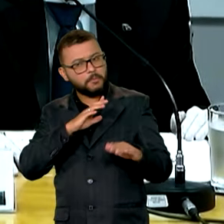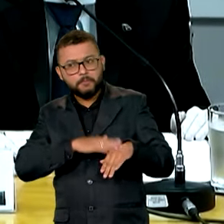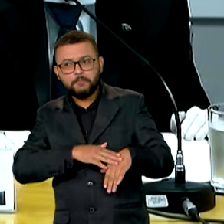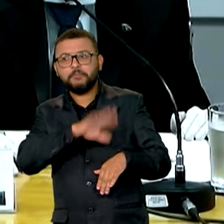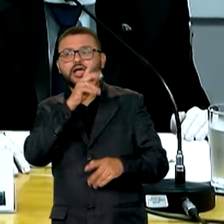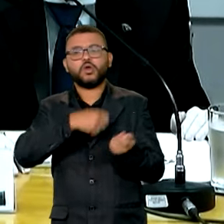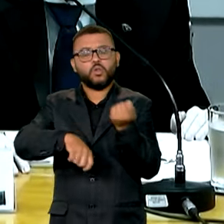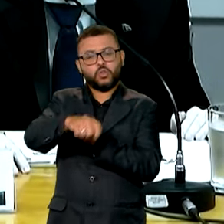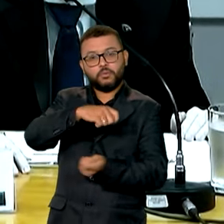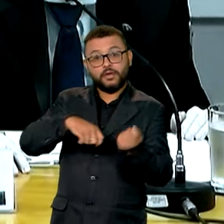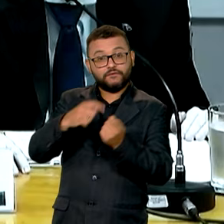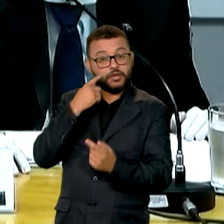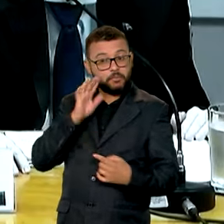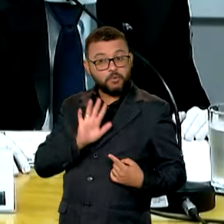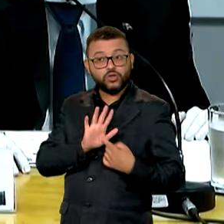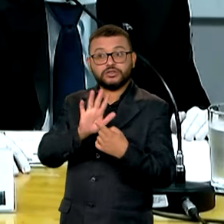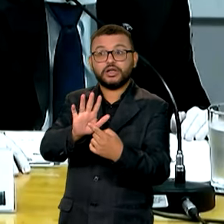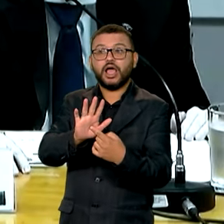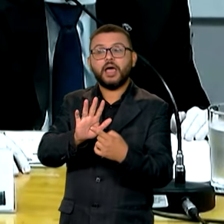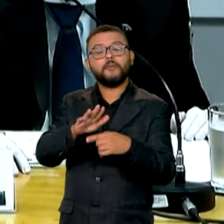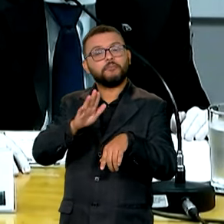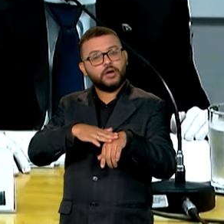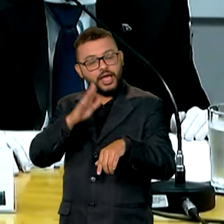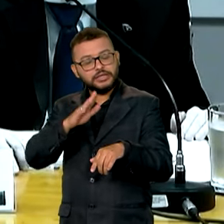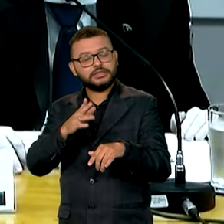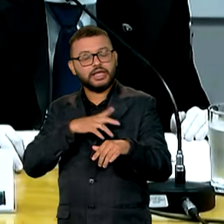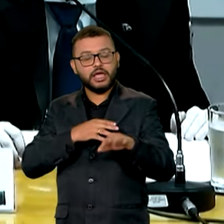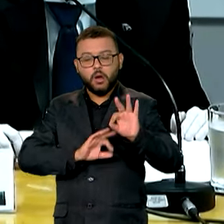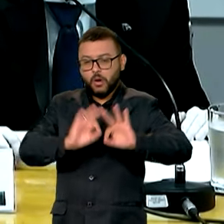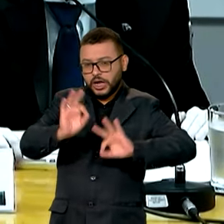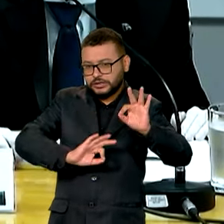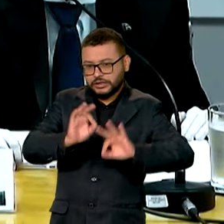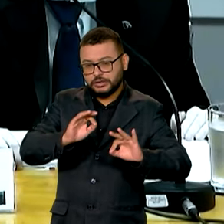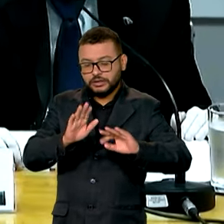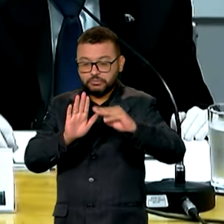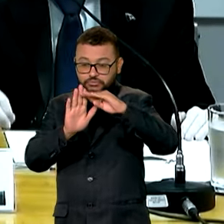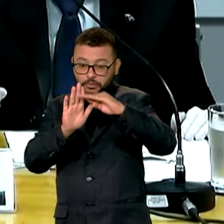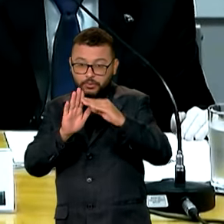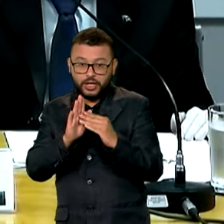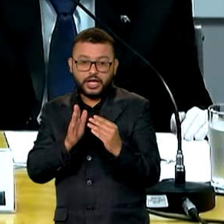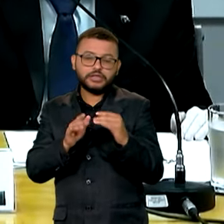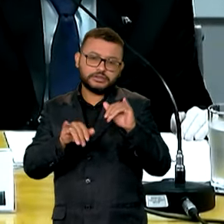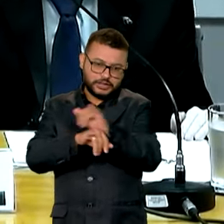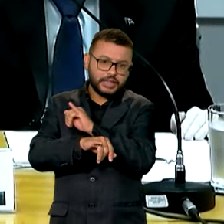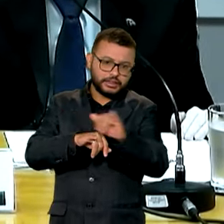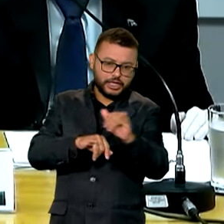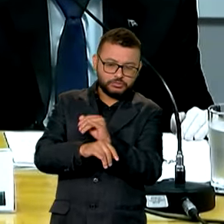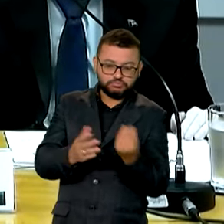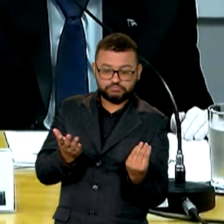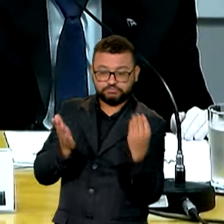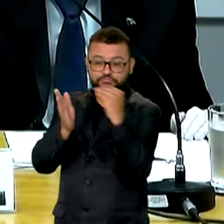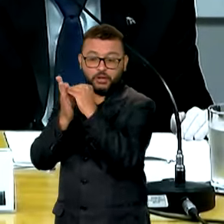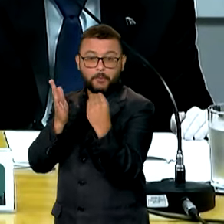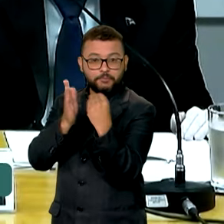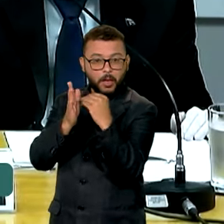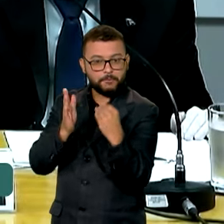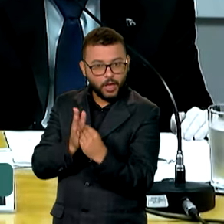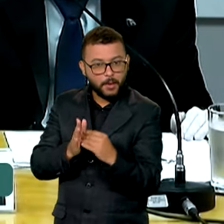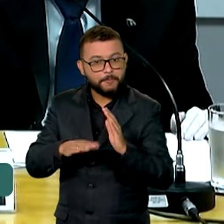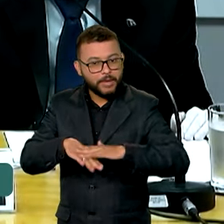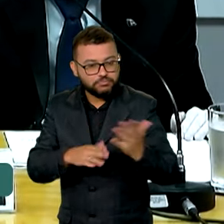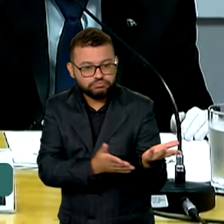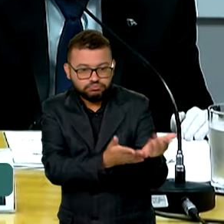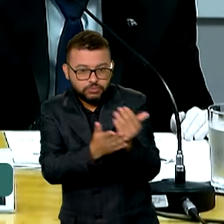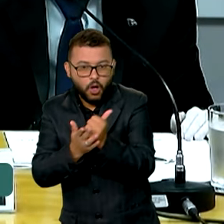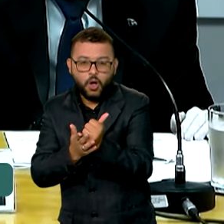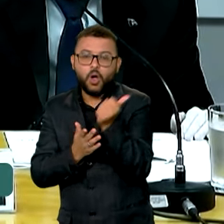macroeconômicos. Isso graças às medidas de implementação, de incremento na arrecadação que foram implementadas e que já trouxeram